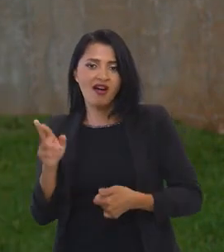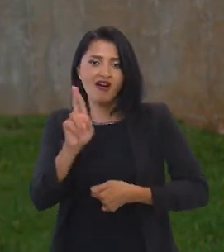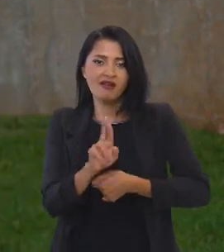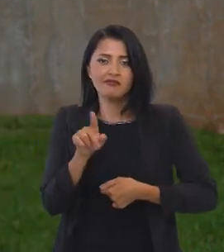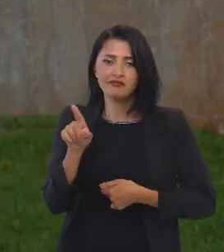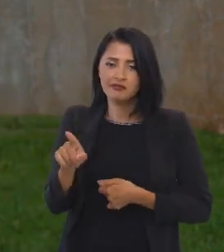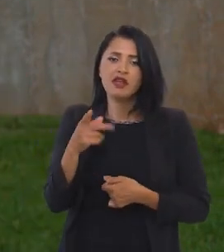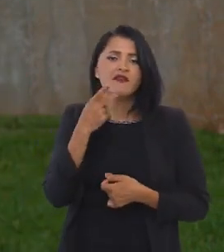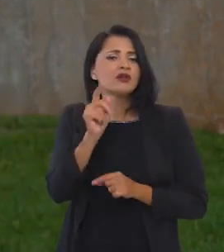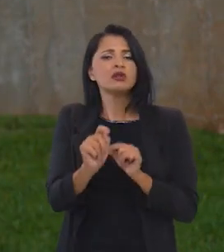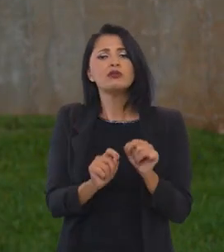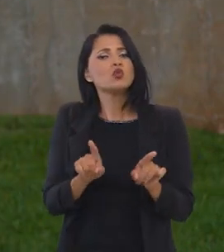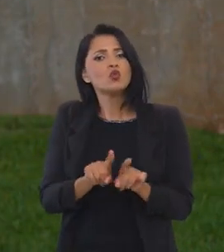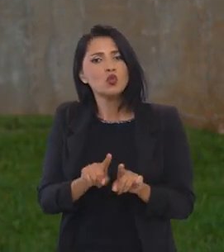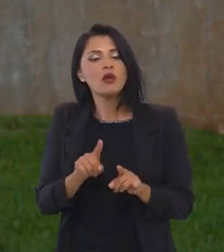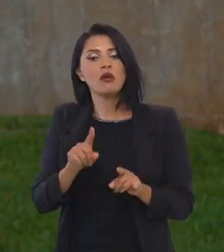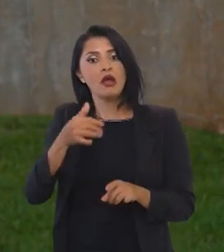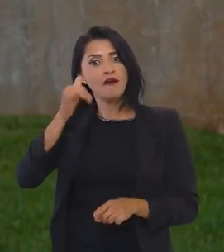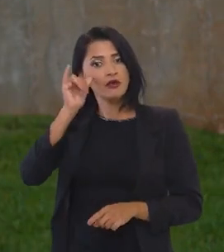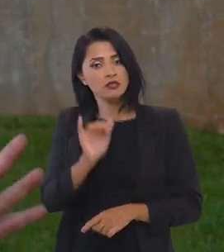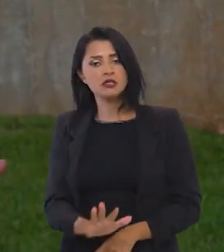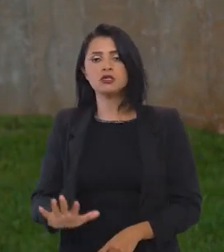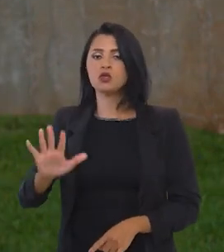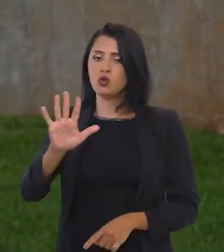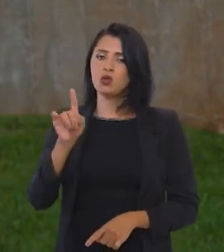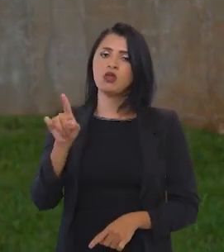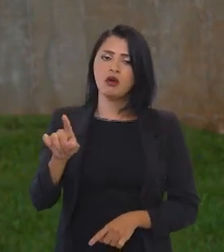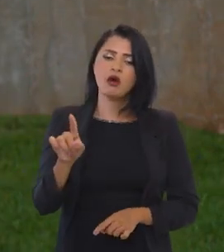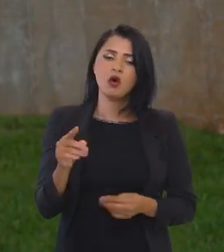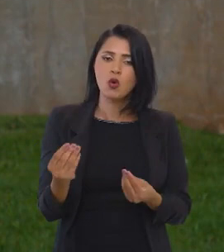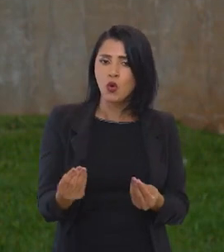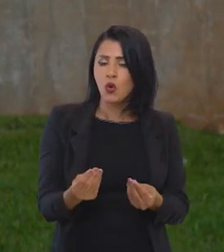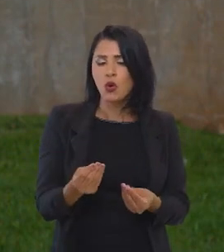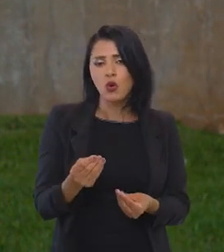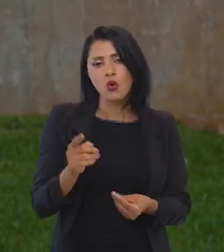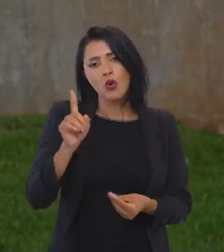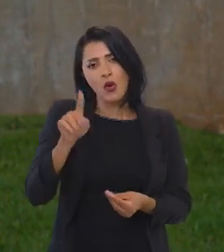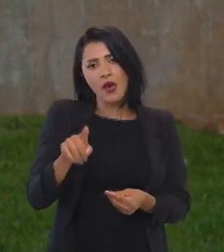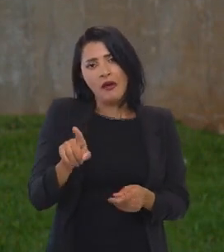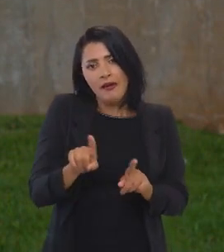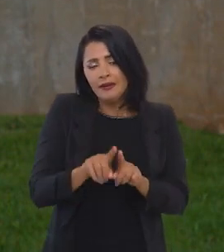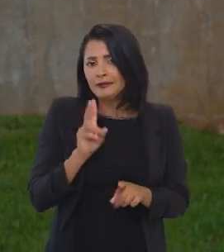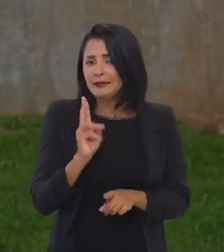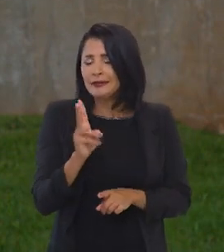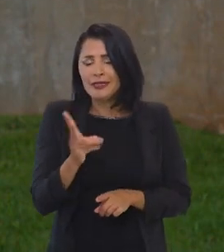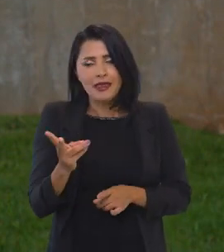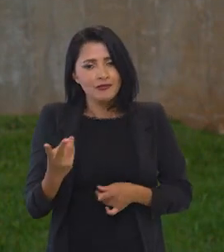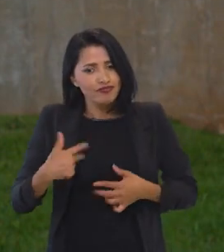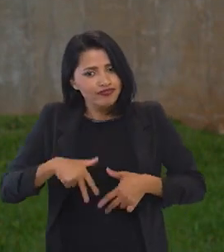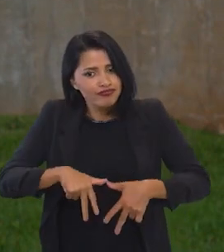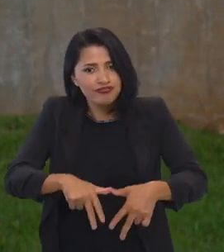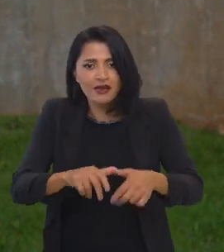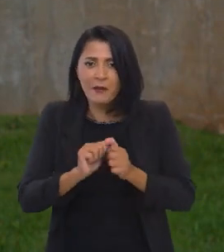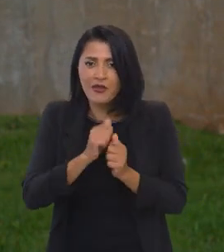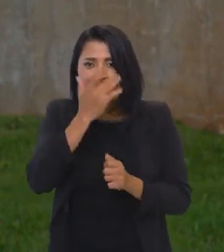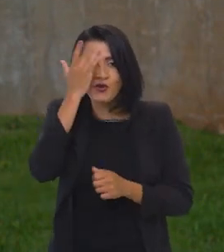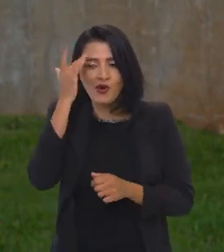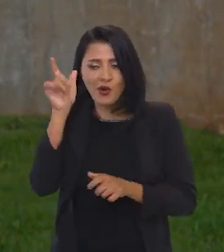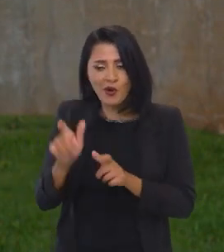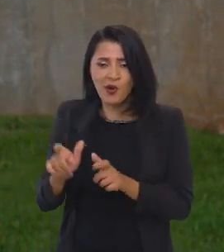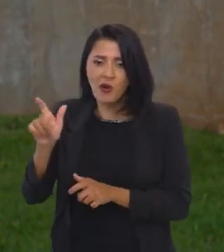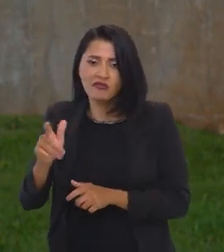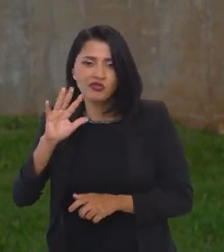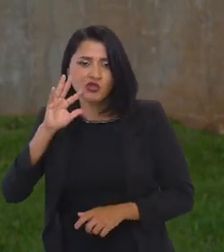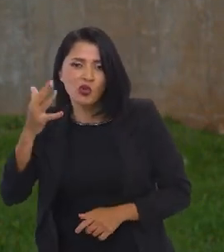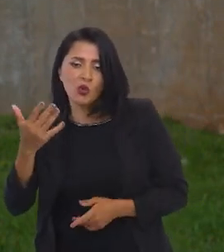faz na Procuradoria e dizer assim que a Fazenda Nacional está e se quer sempre de mãos dadas com o